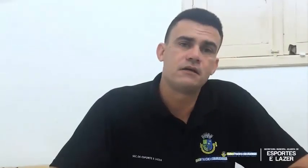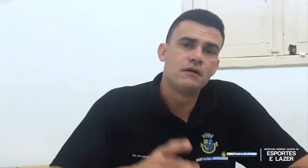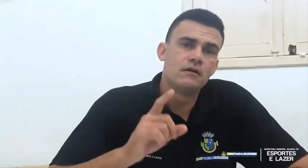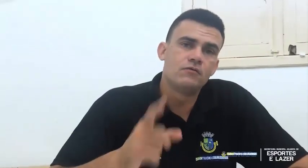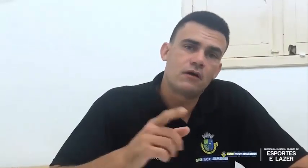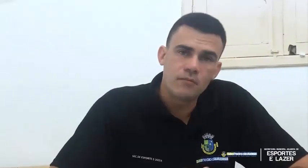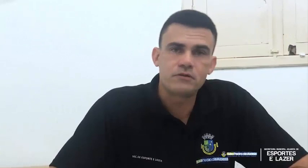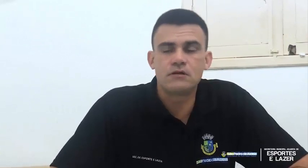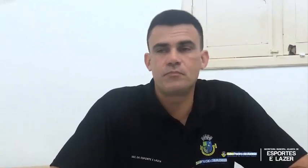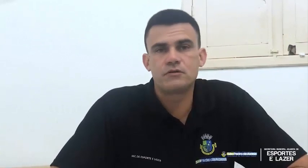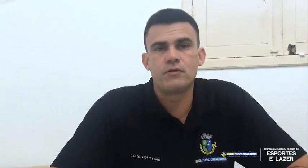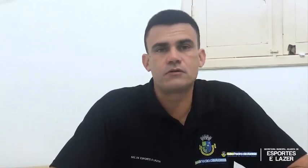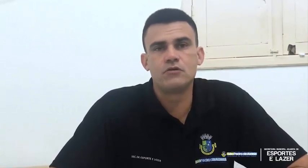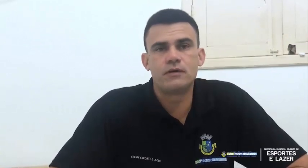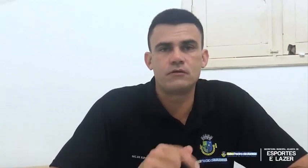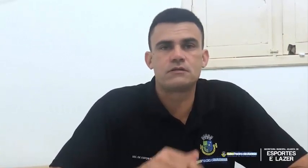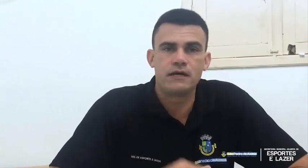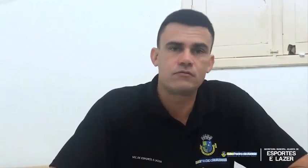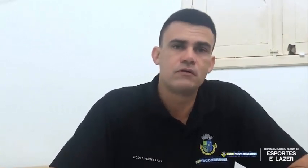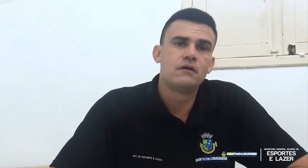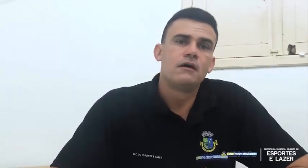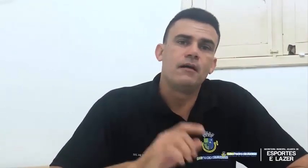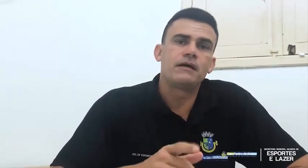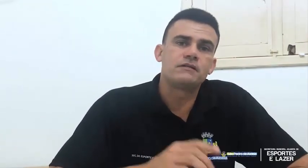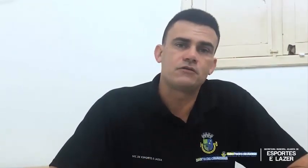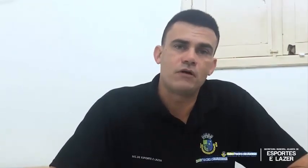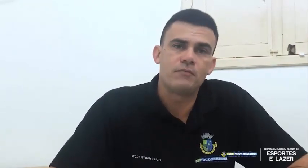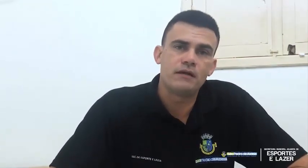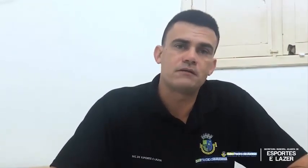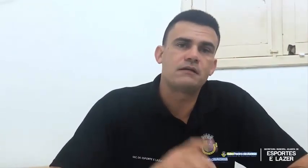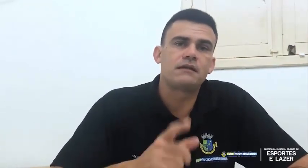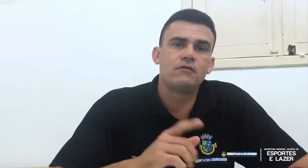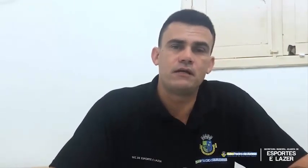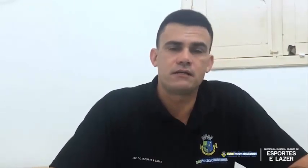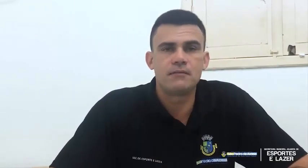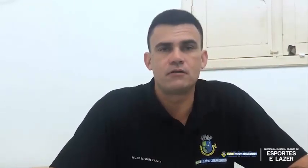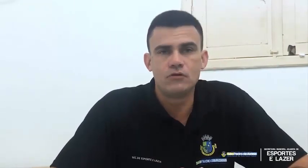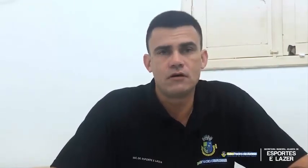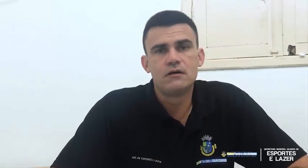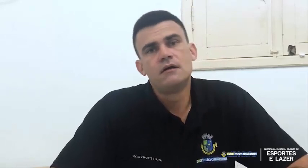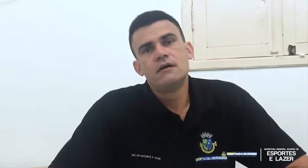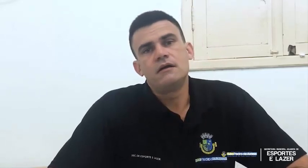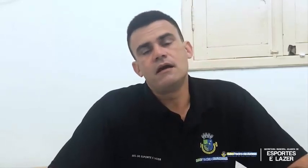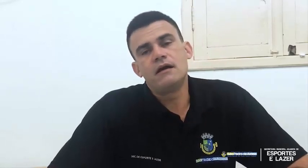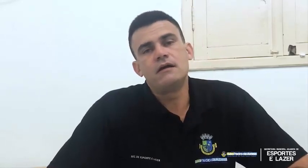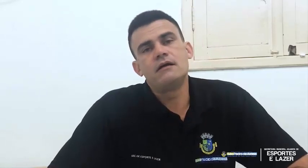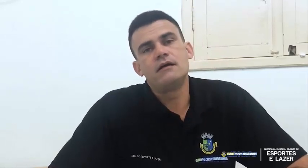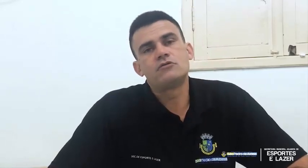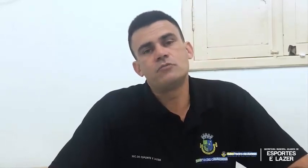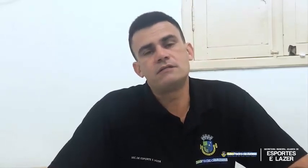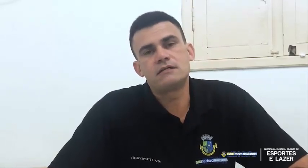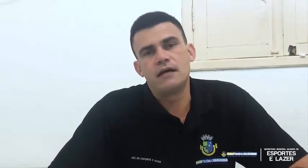vocês No campo do São Pedro Esporte Clube Aqui no centro A partir das nove e meia Nas categorias Amador E